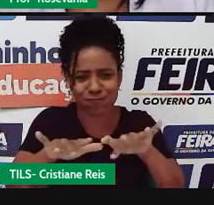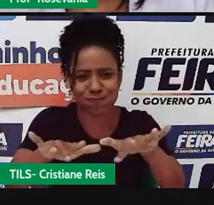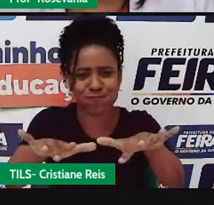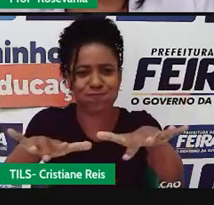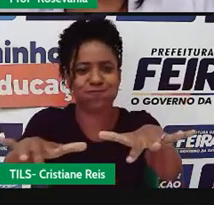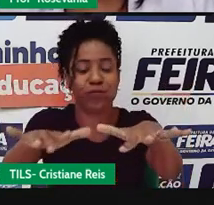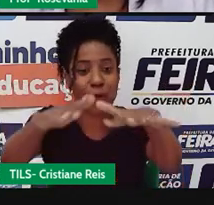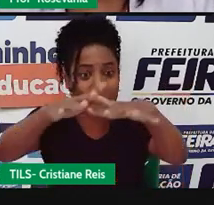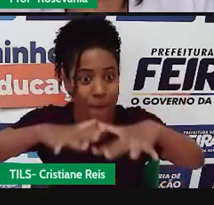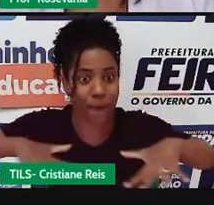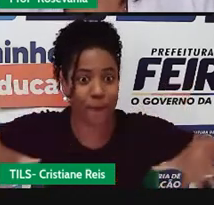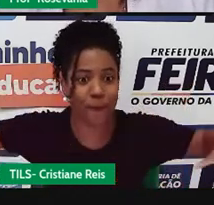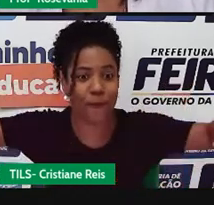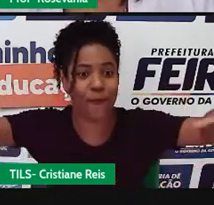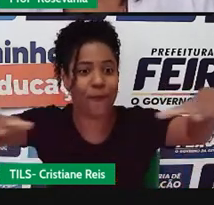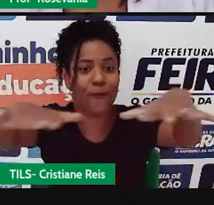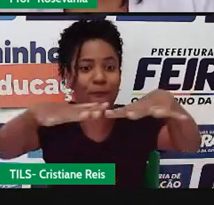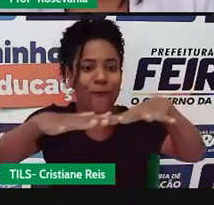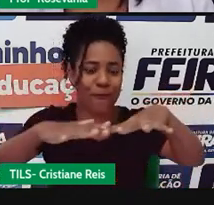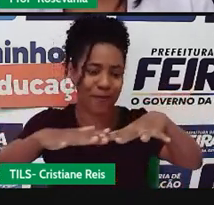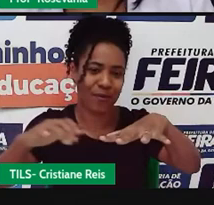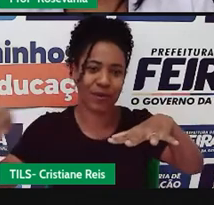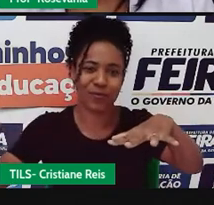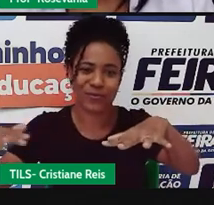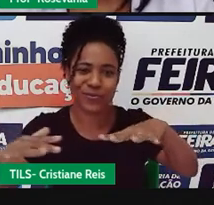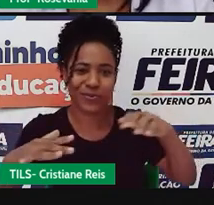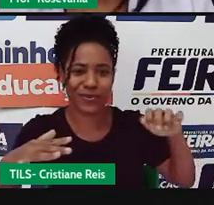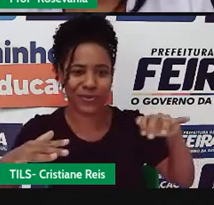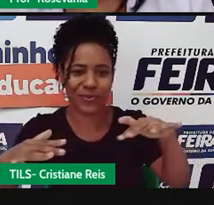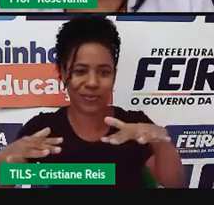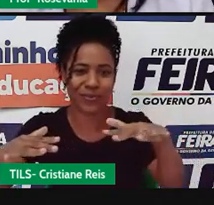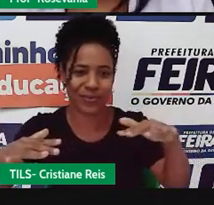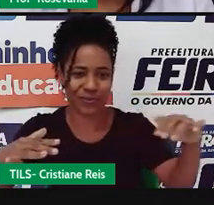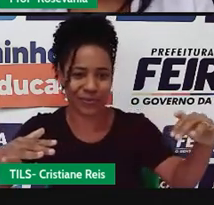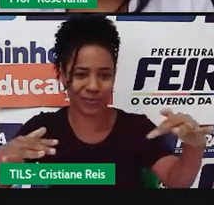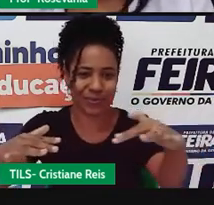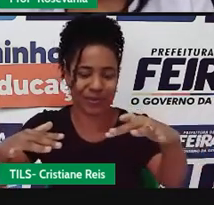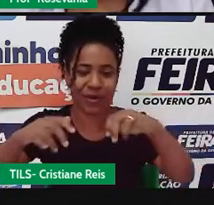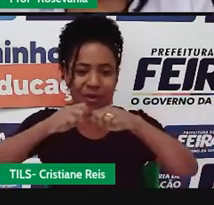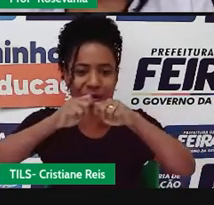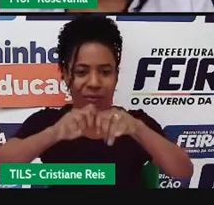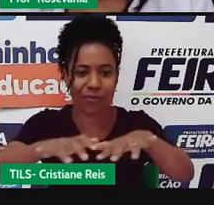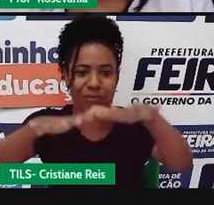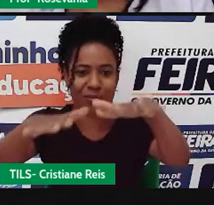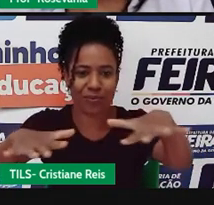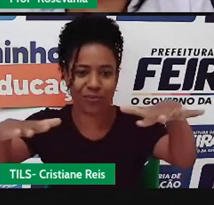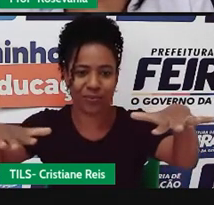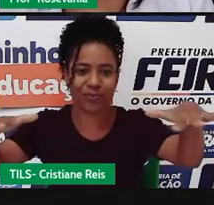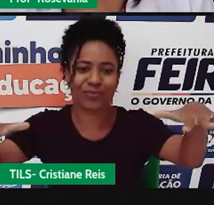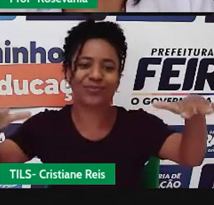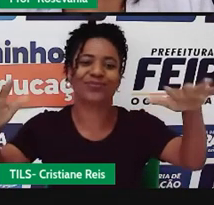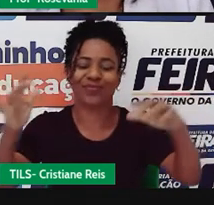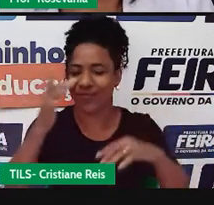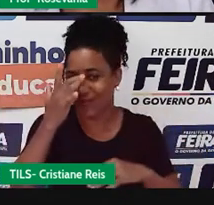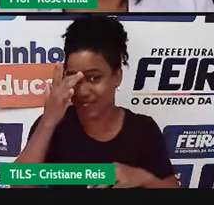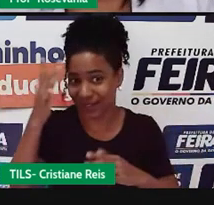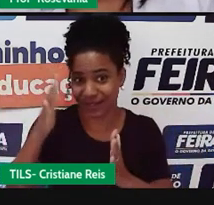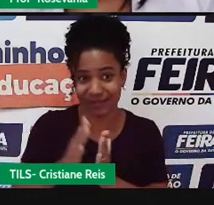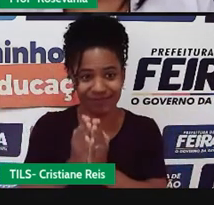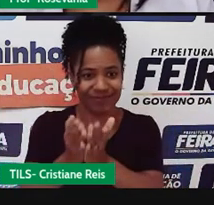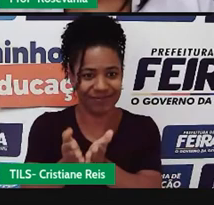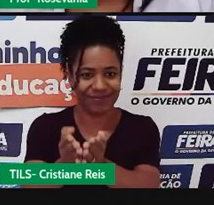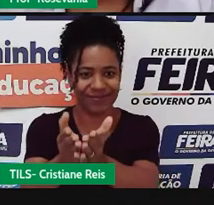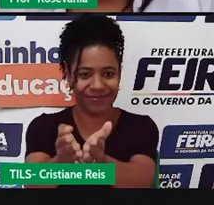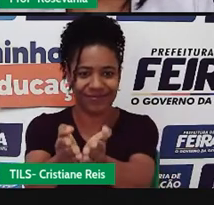formam uma mega bacia para, né, ter esse escoamento de mercadorias, transporte pessoas, tudo direitinho. Bom,